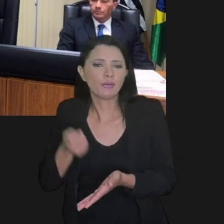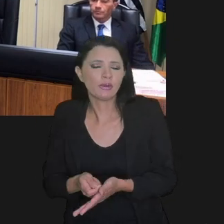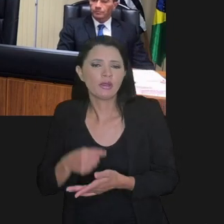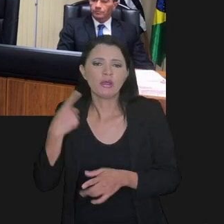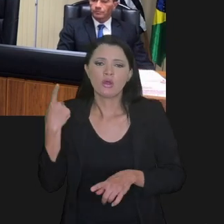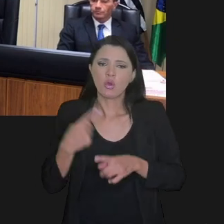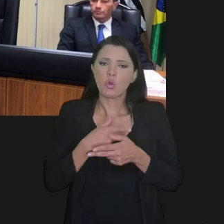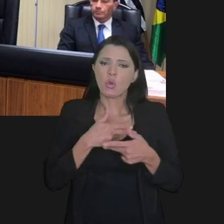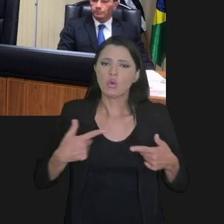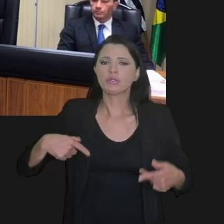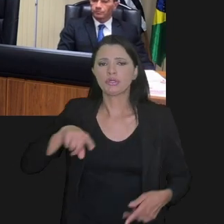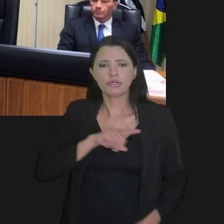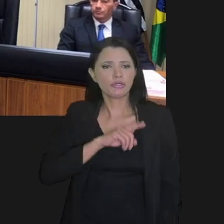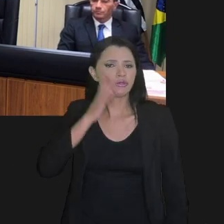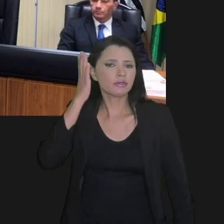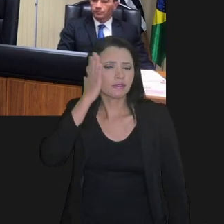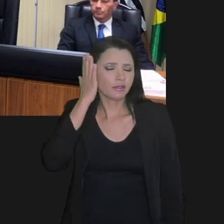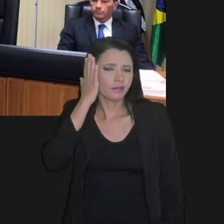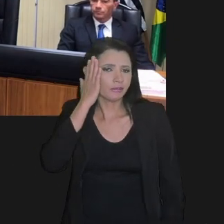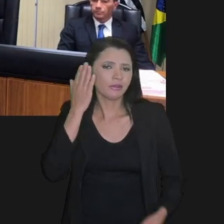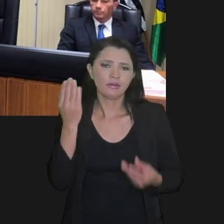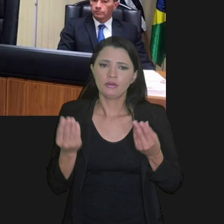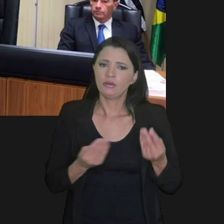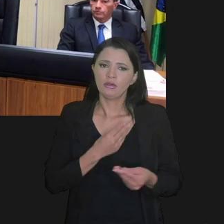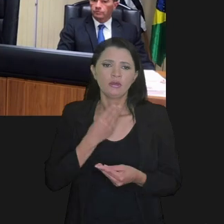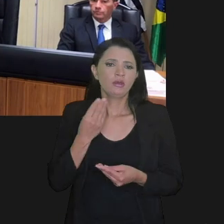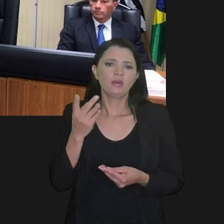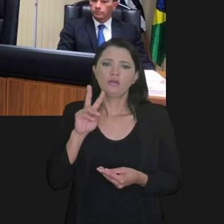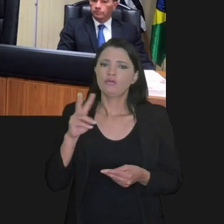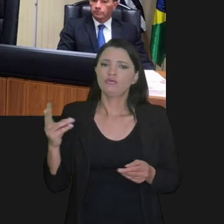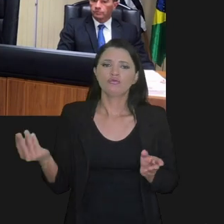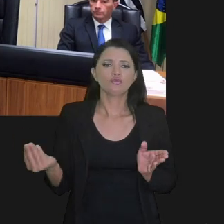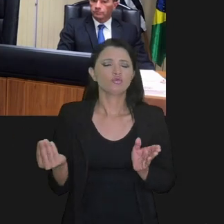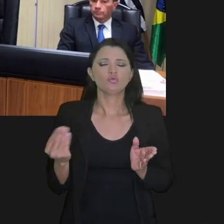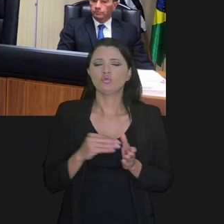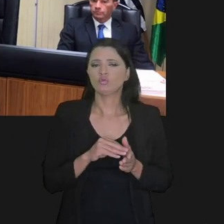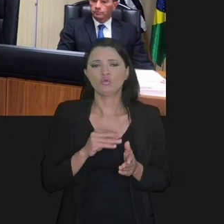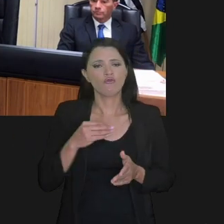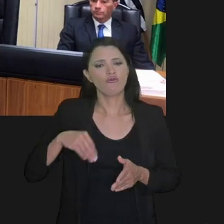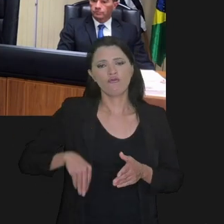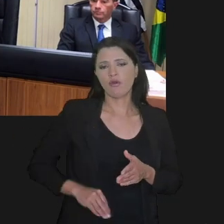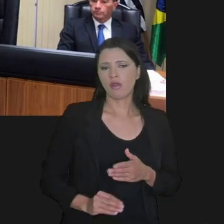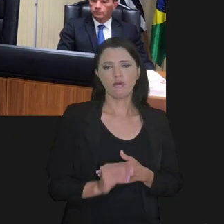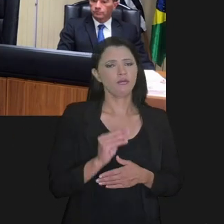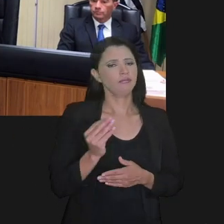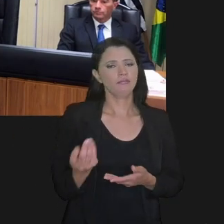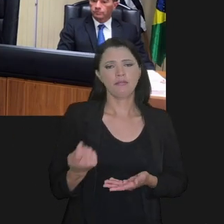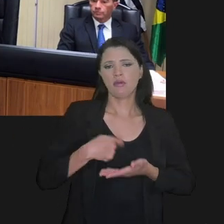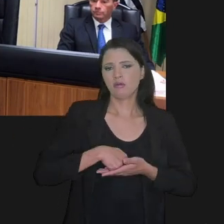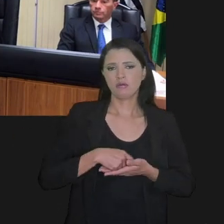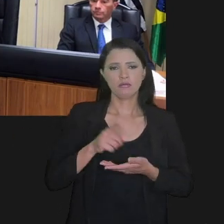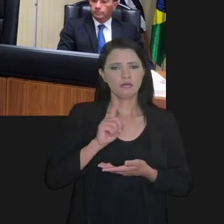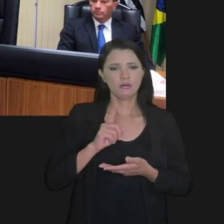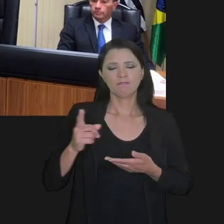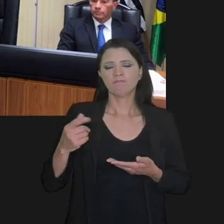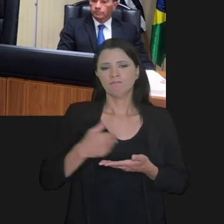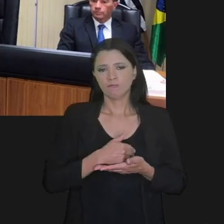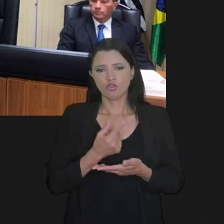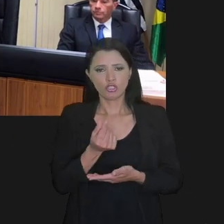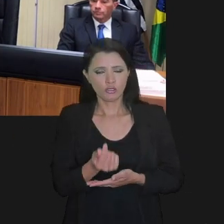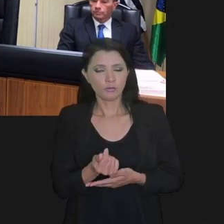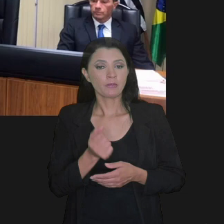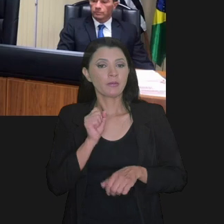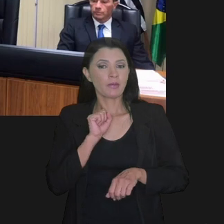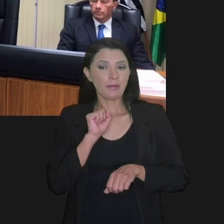de fingir que cobra, coisas que a gente sabe que não, ao fim e ao cabo, não vão entrar no bolso da União.